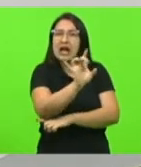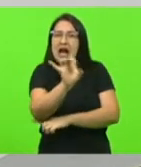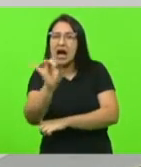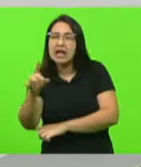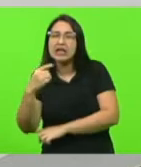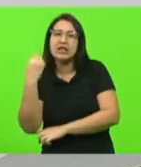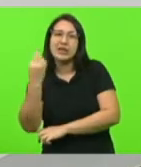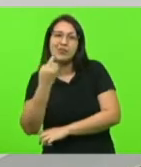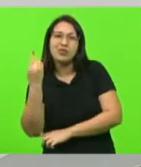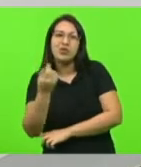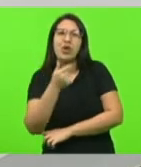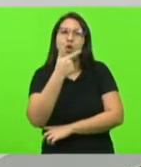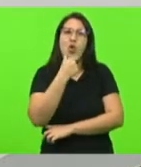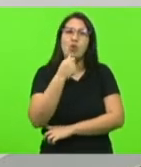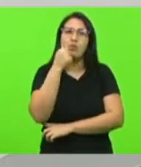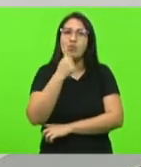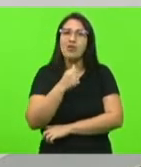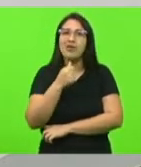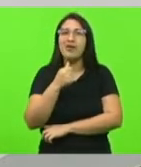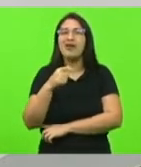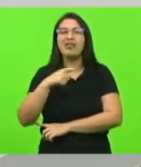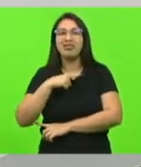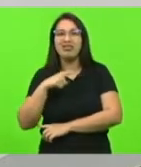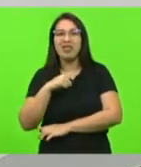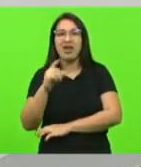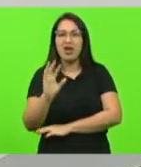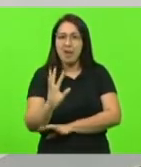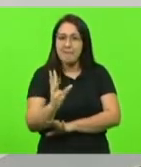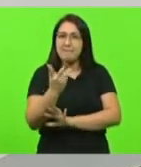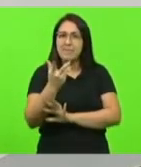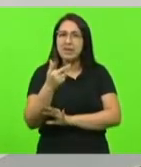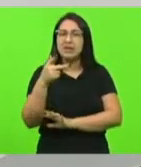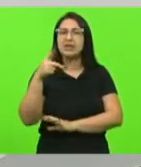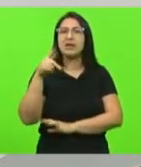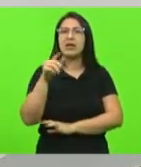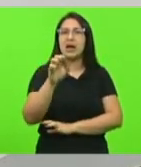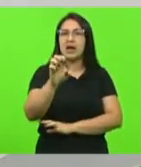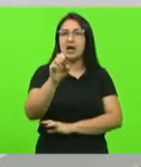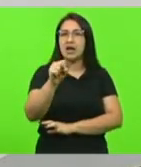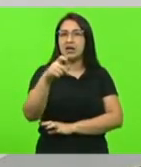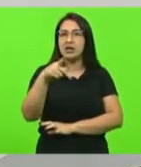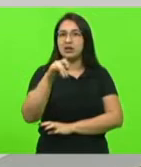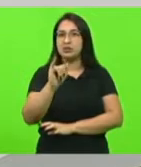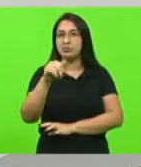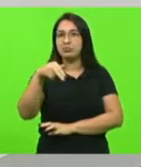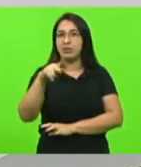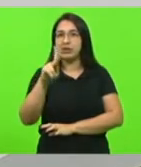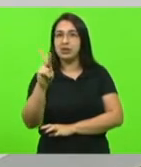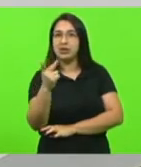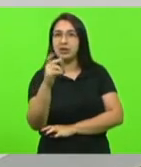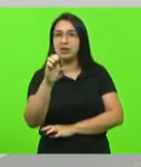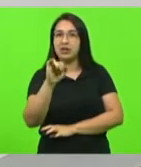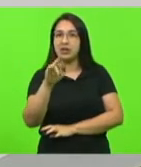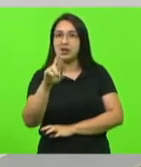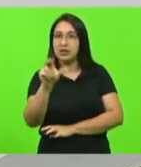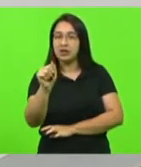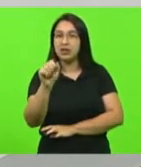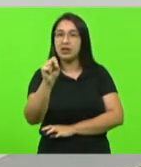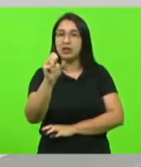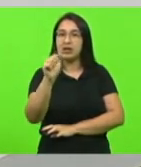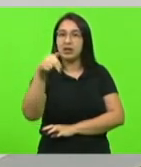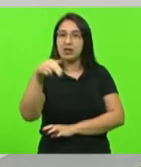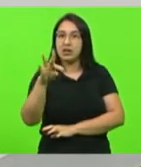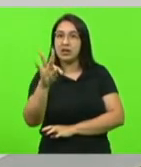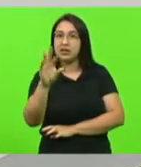deputada ganhou uma espieira santa que é a planta símbolo de Santa Catarina está no SUS que é a espécie